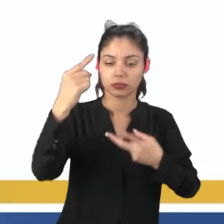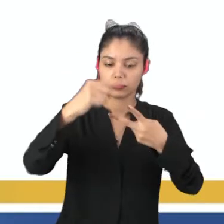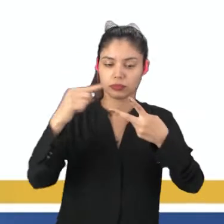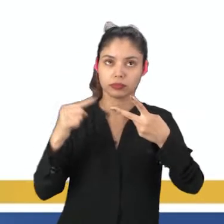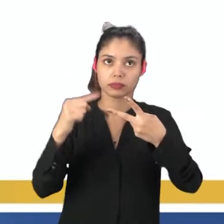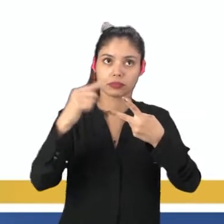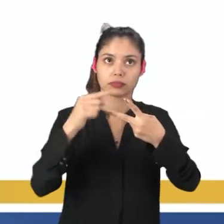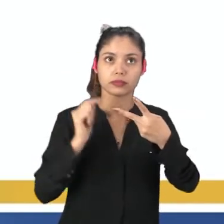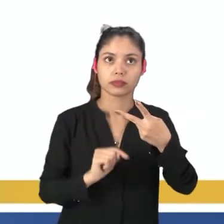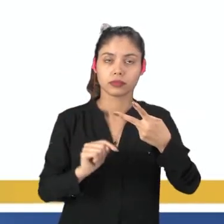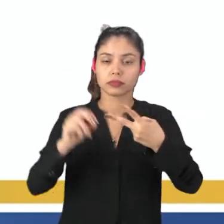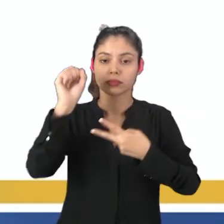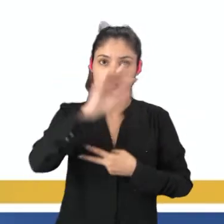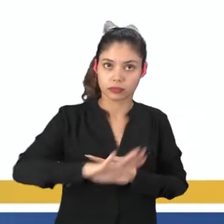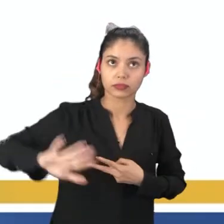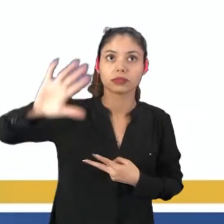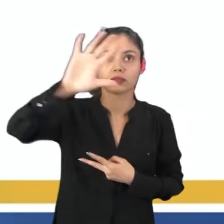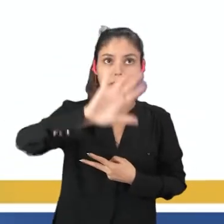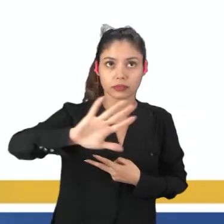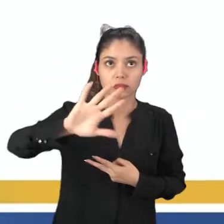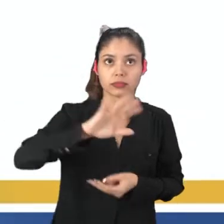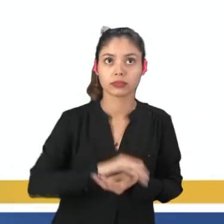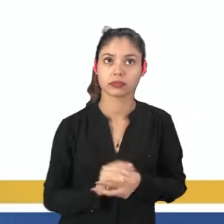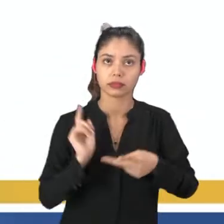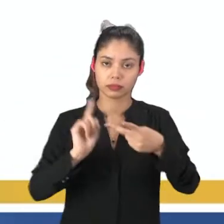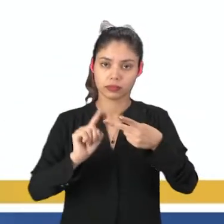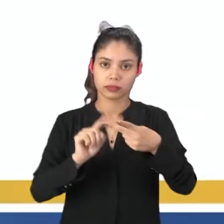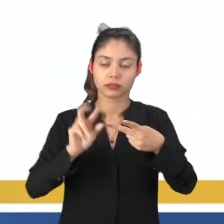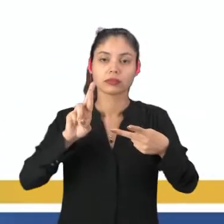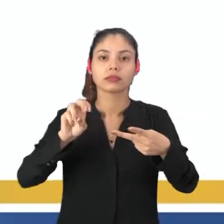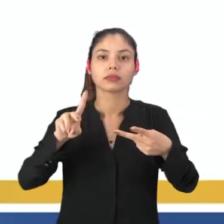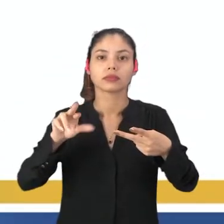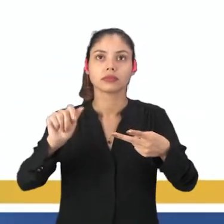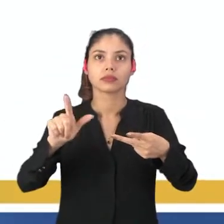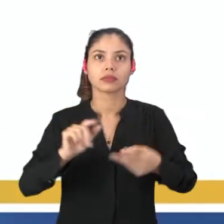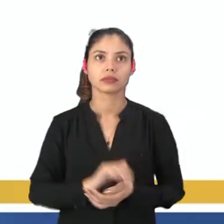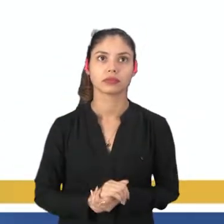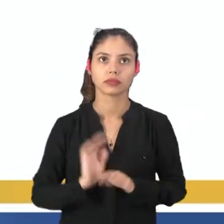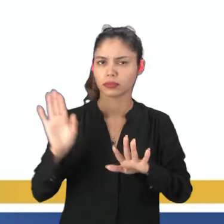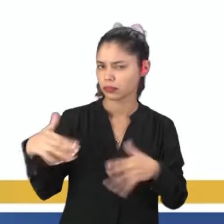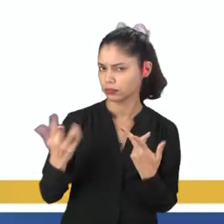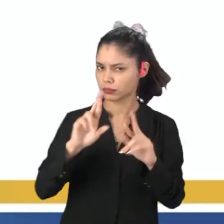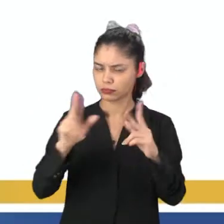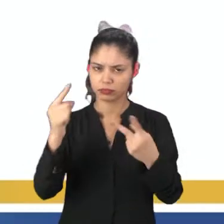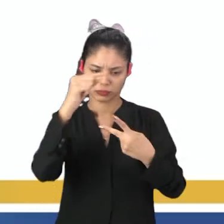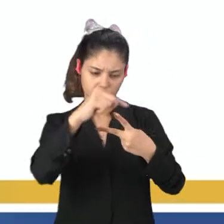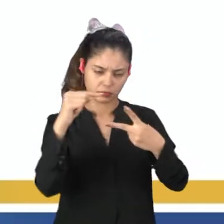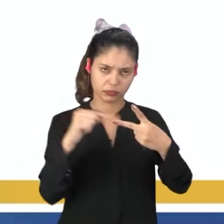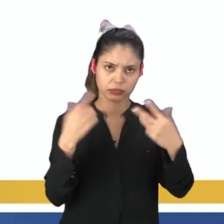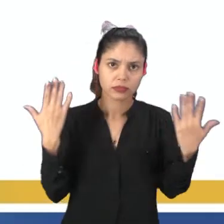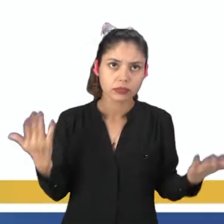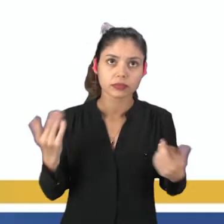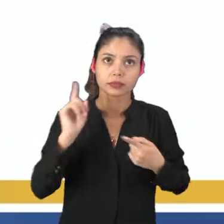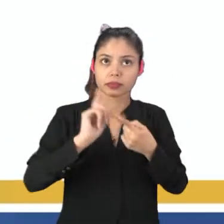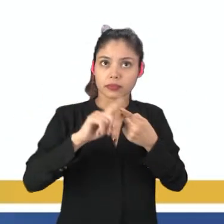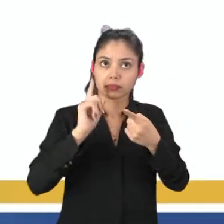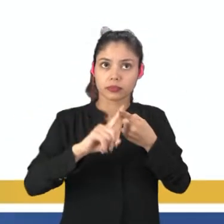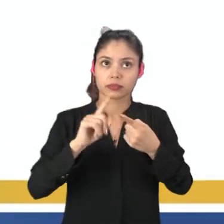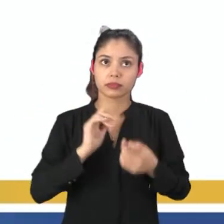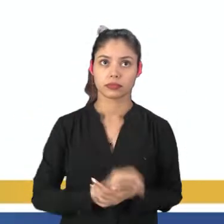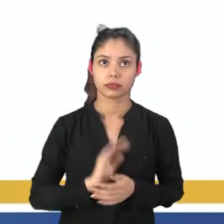de maracatu. O chamado maracatu-nação e o maracatu-rural. Qual a diferença de um para o outro? Vamos lá.